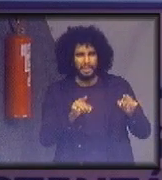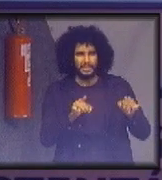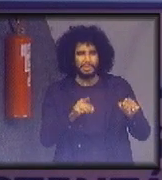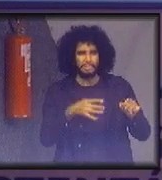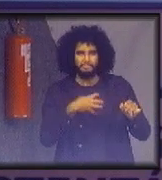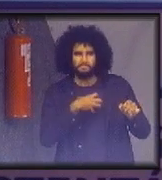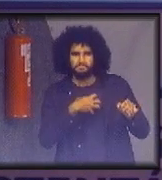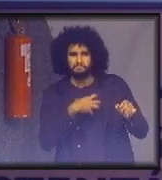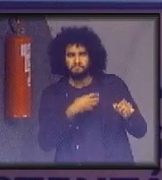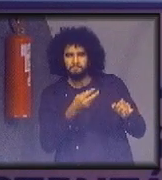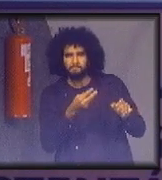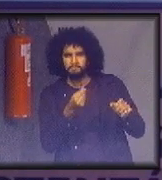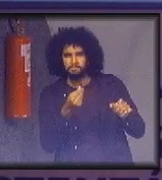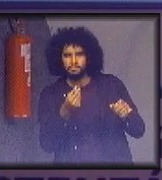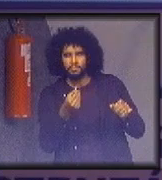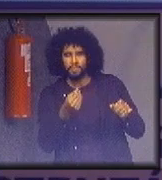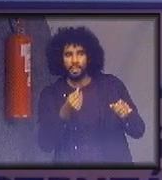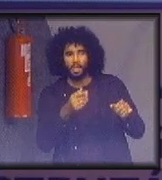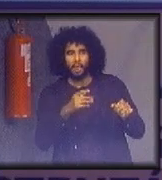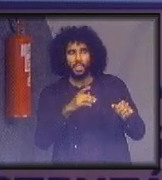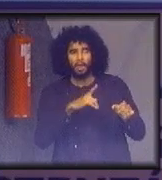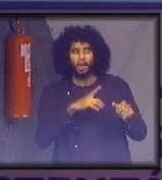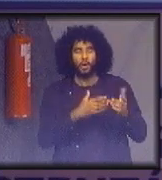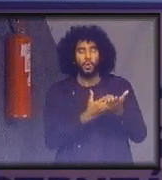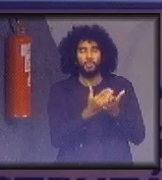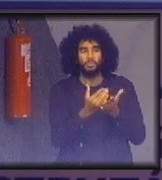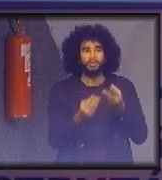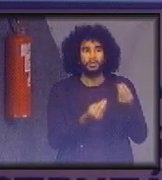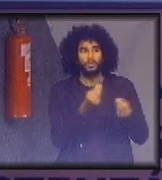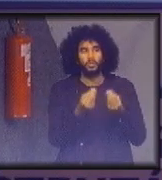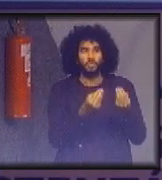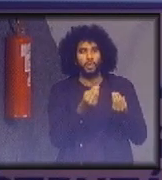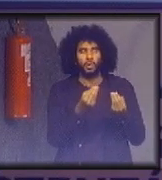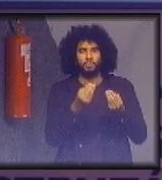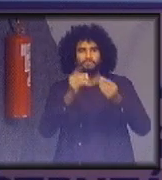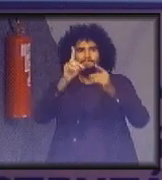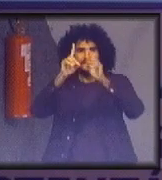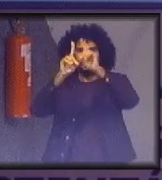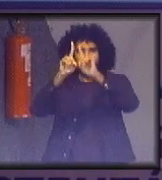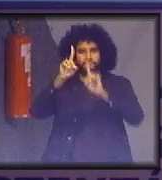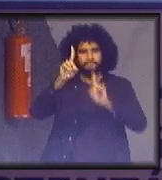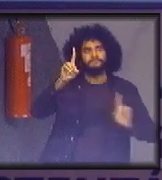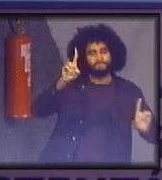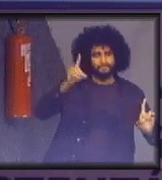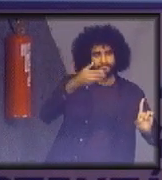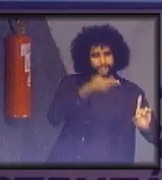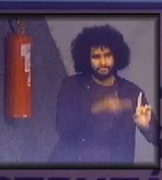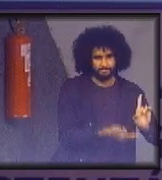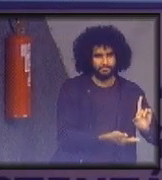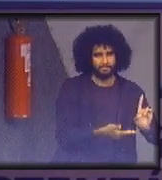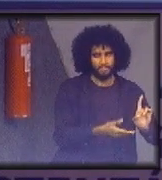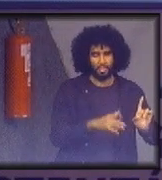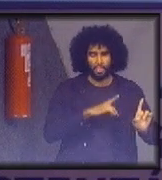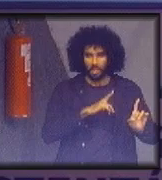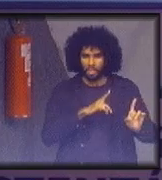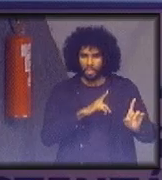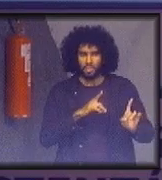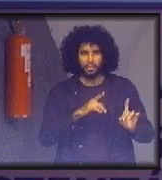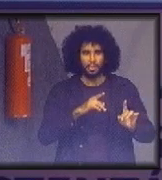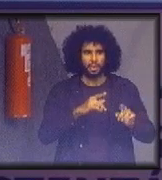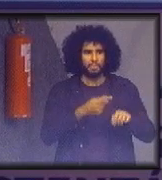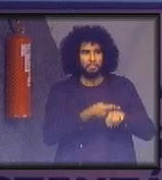é um movimento que vem de cima para baixo, como disse a diretora. Existem medições, existe um painel, existem